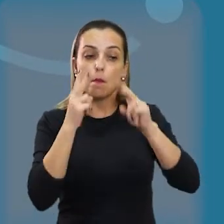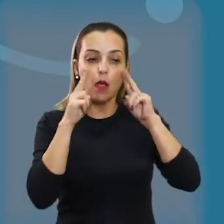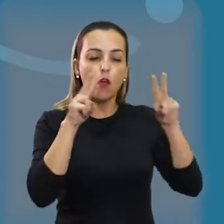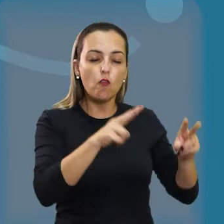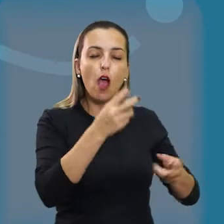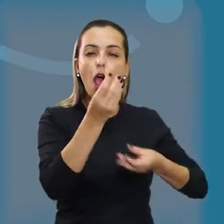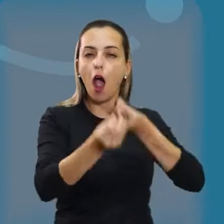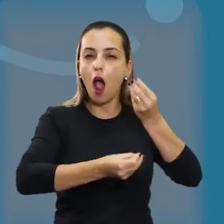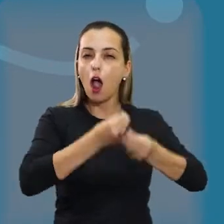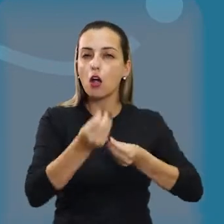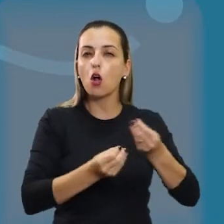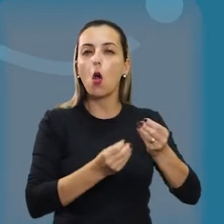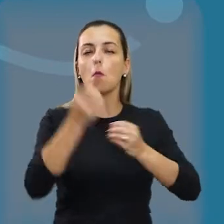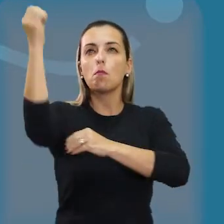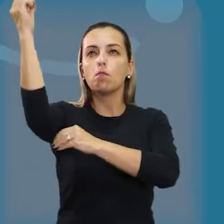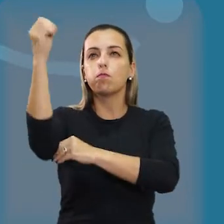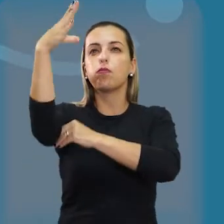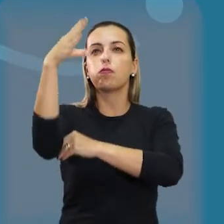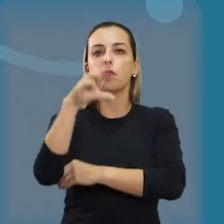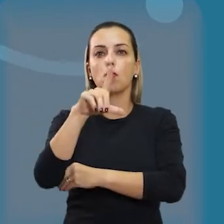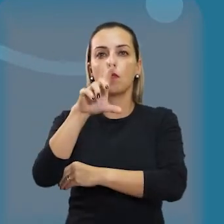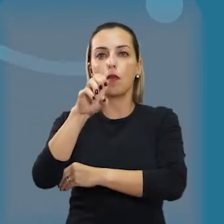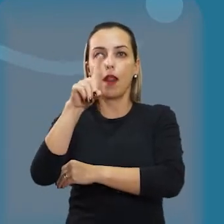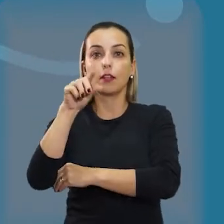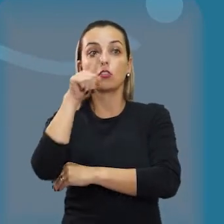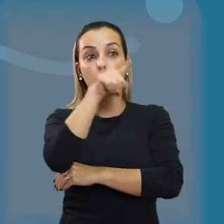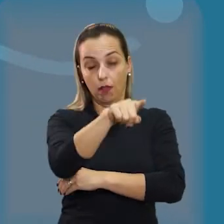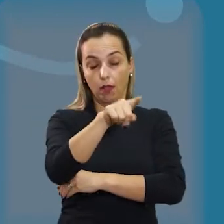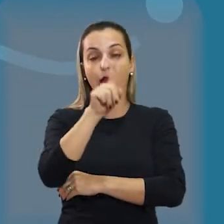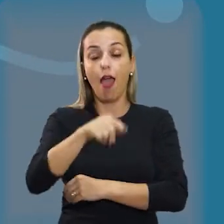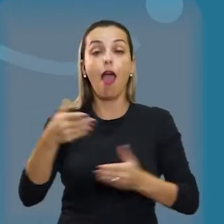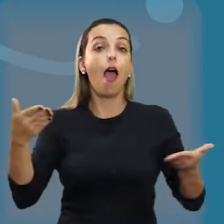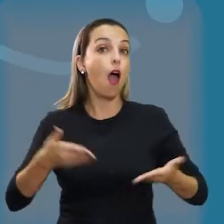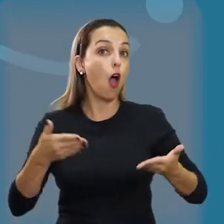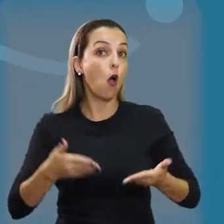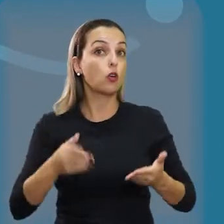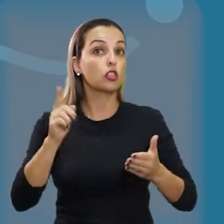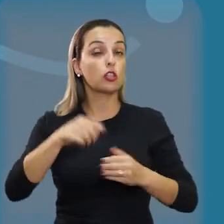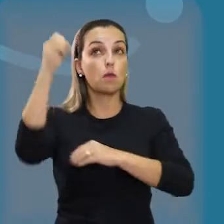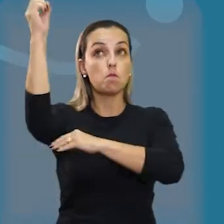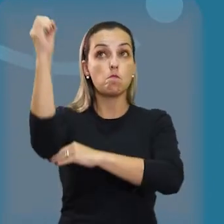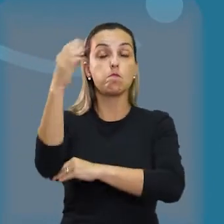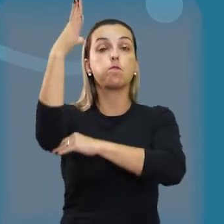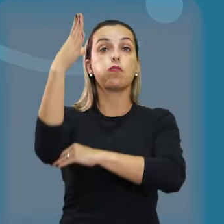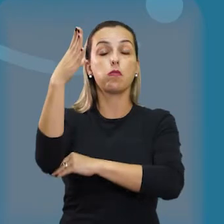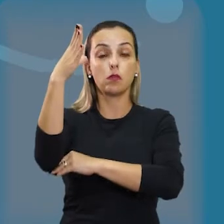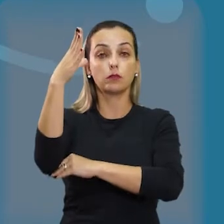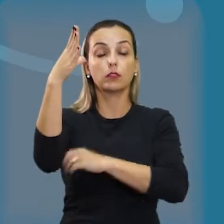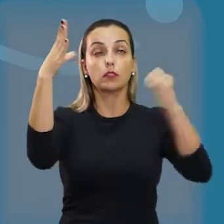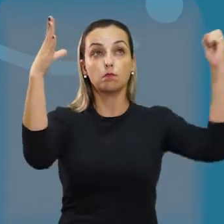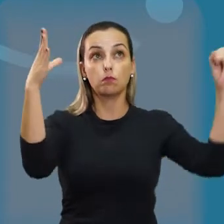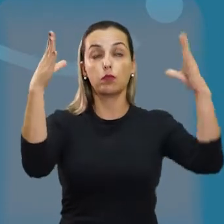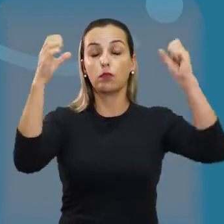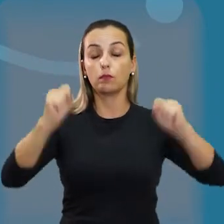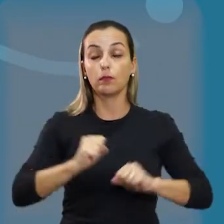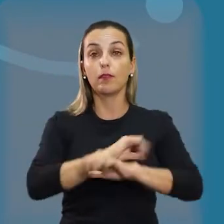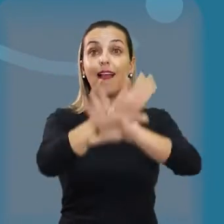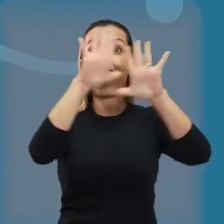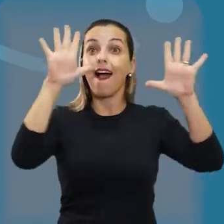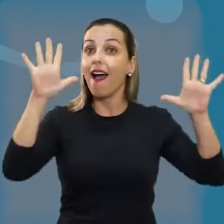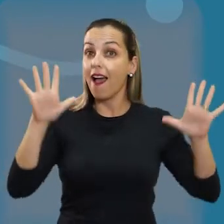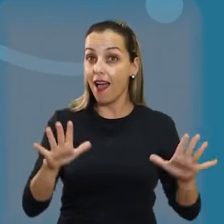implantação das luminárias de LED naquela praça, que hoje se encontra toda